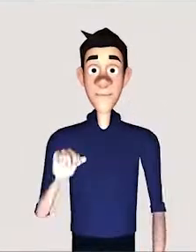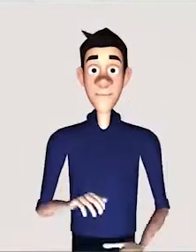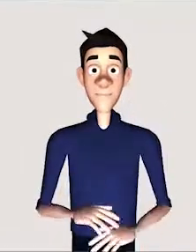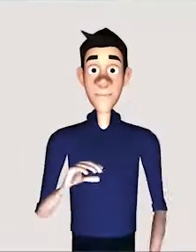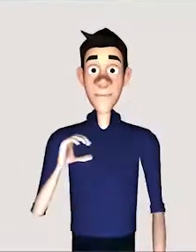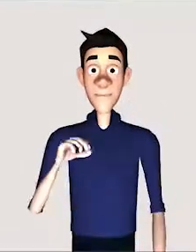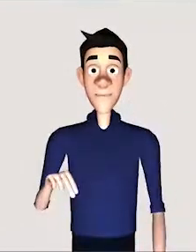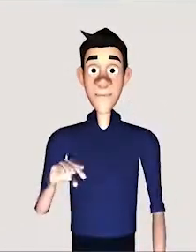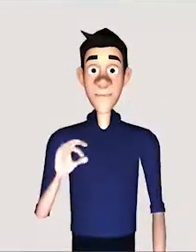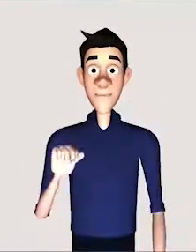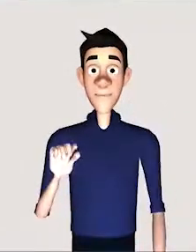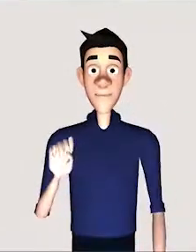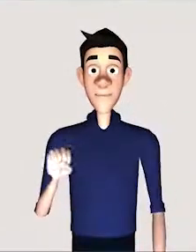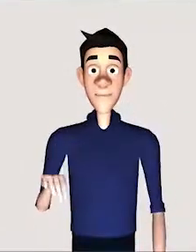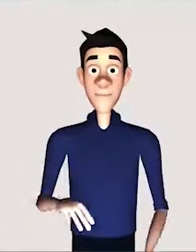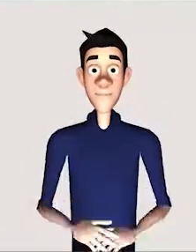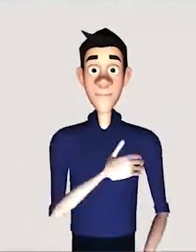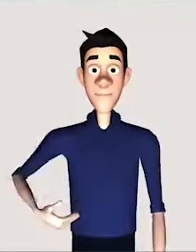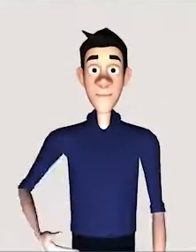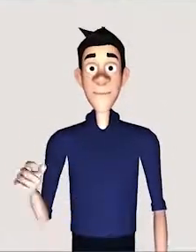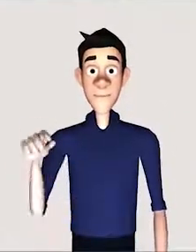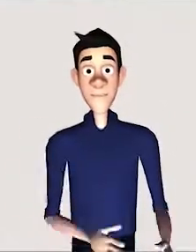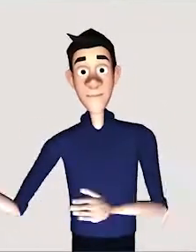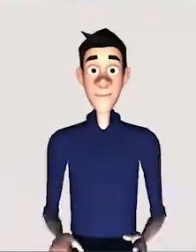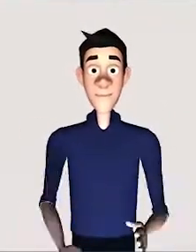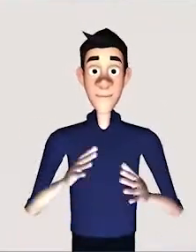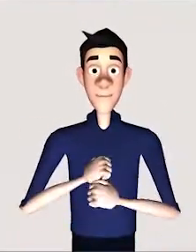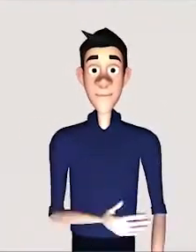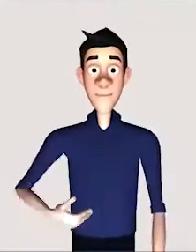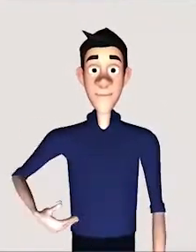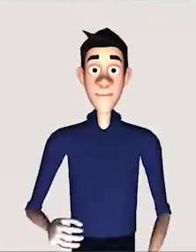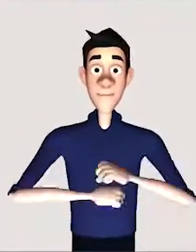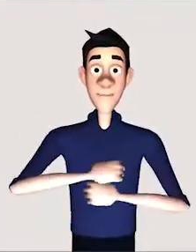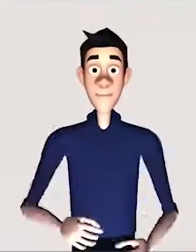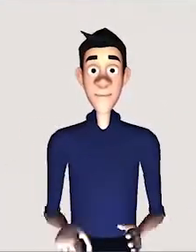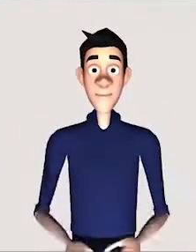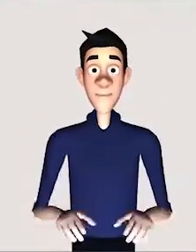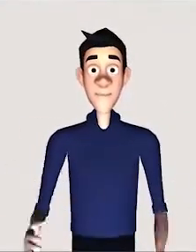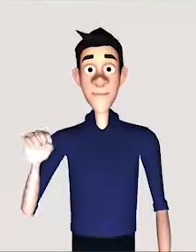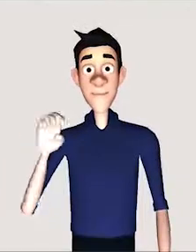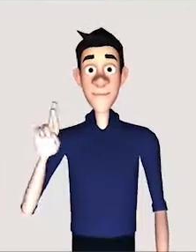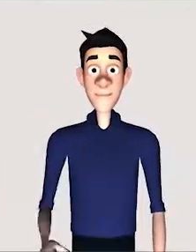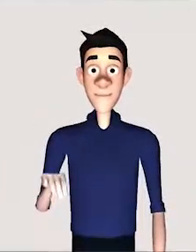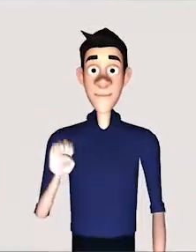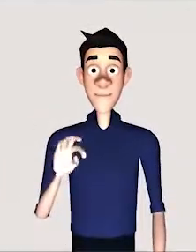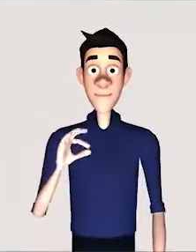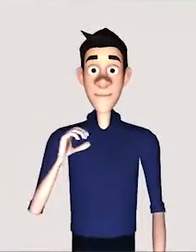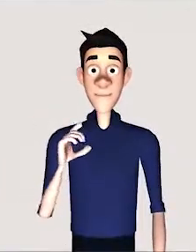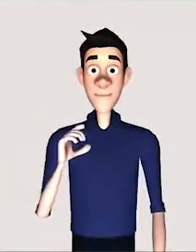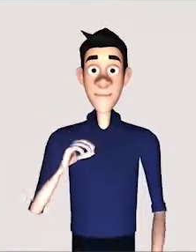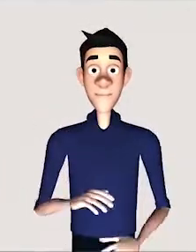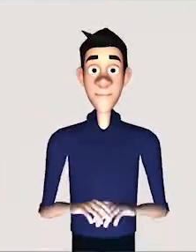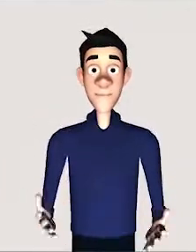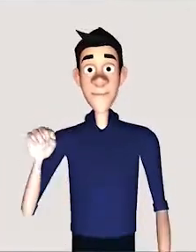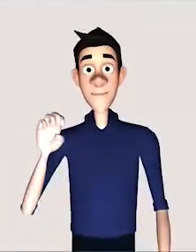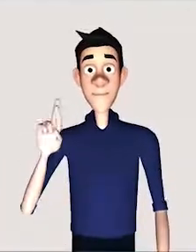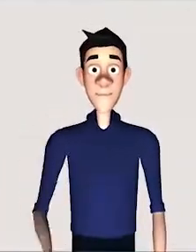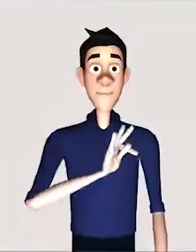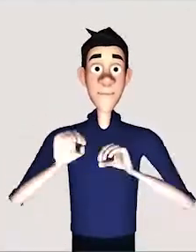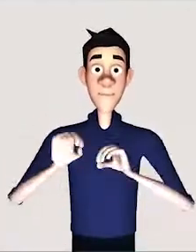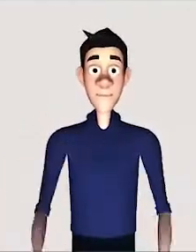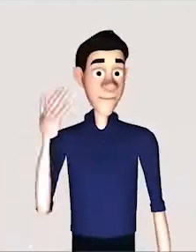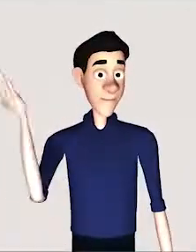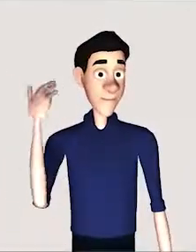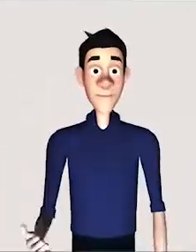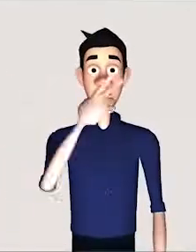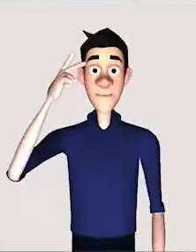público no ano, perguntando também qual foi o método, qual foi a técnica. Na época, a gente não tinha feito essa separação, mas